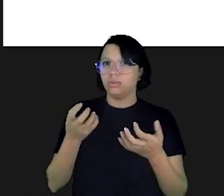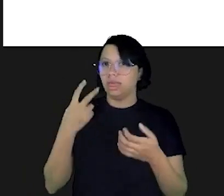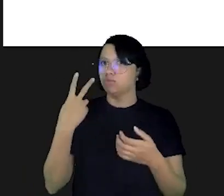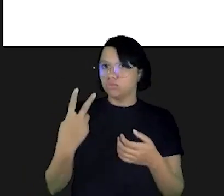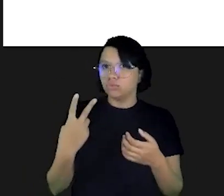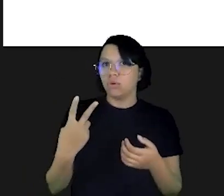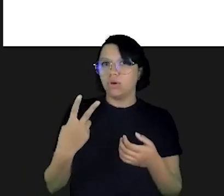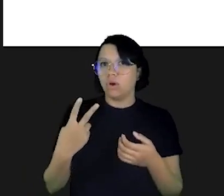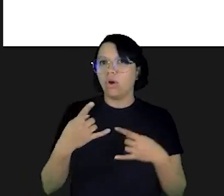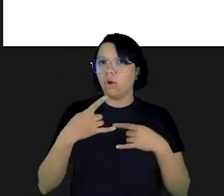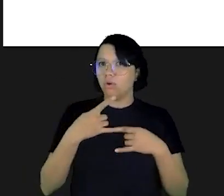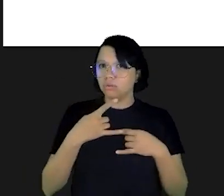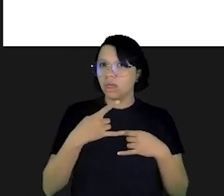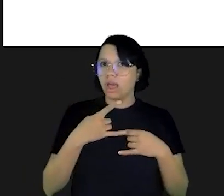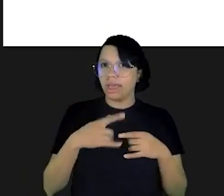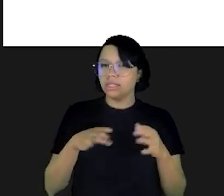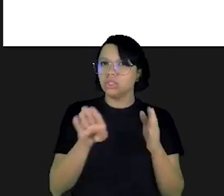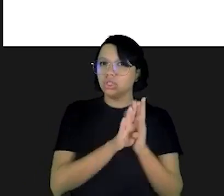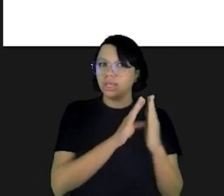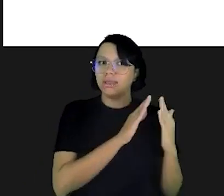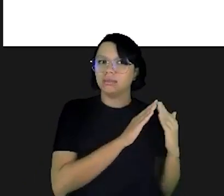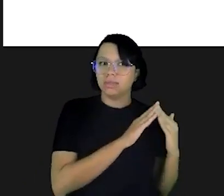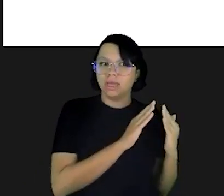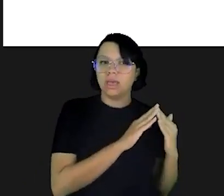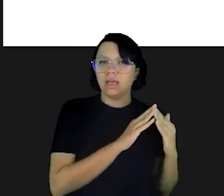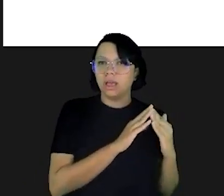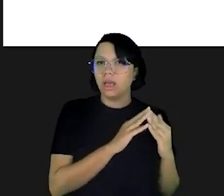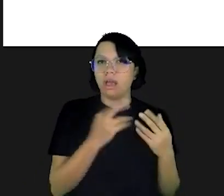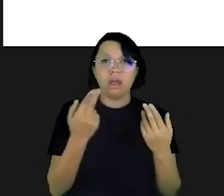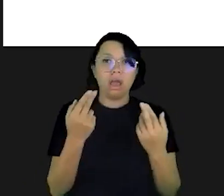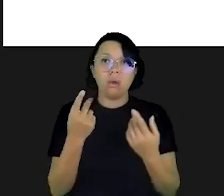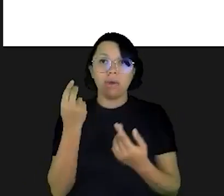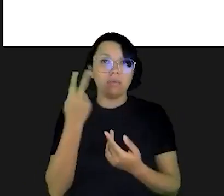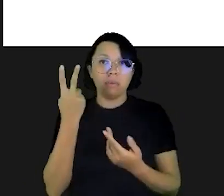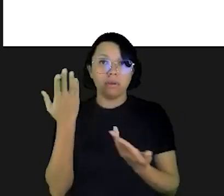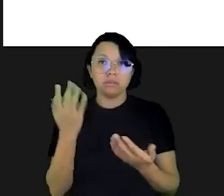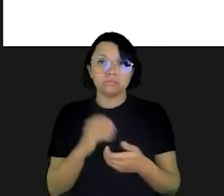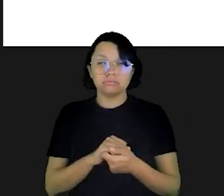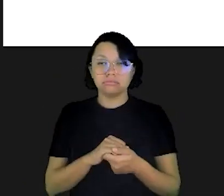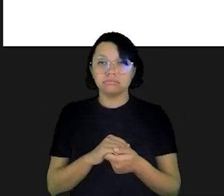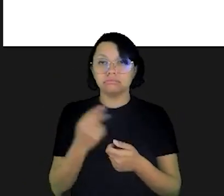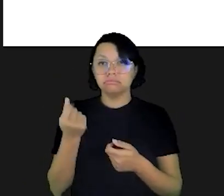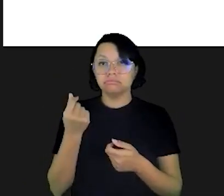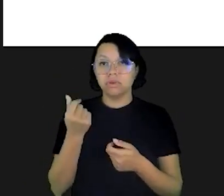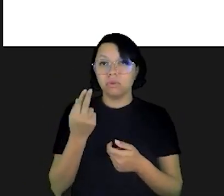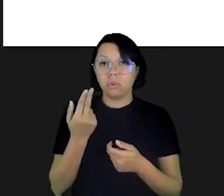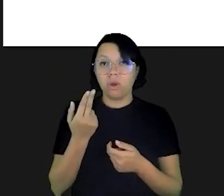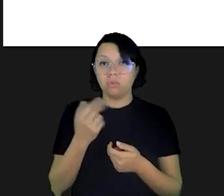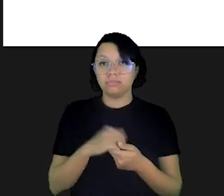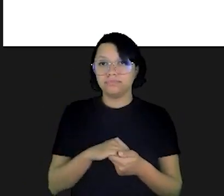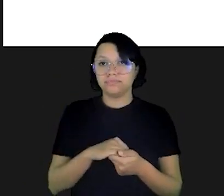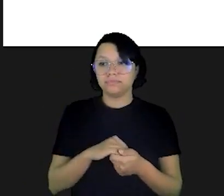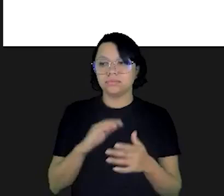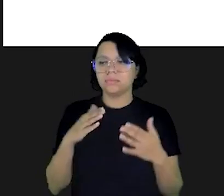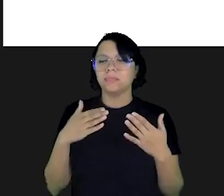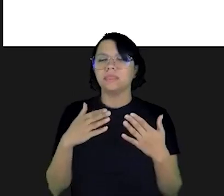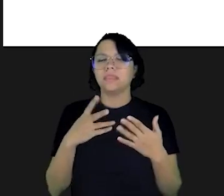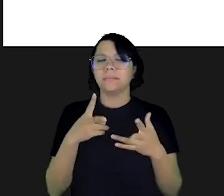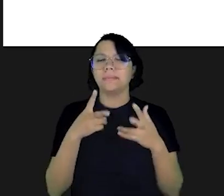% disseram ah eu quero a versão online mais impressa já que ela custa o mesmo preço da versão